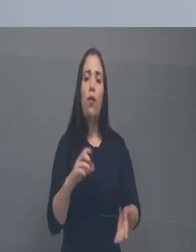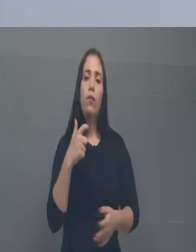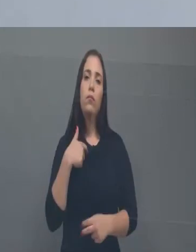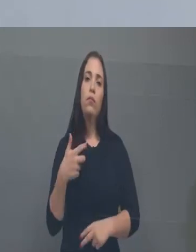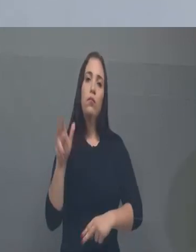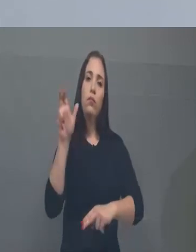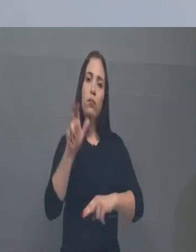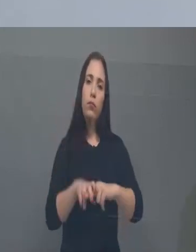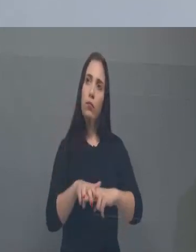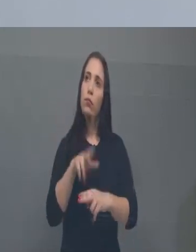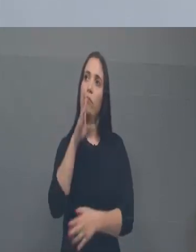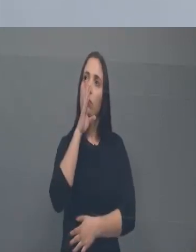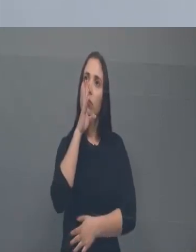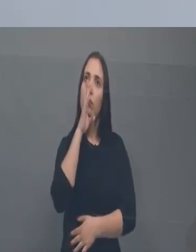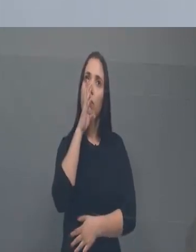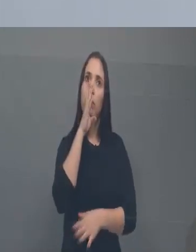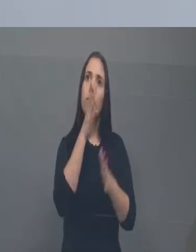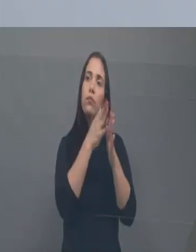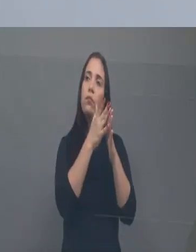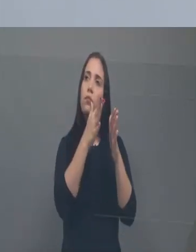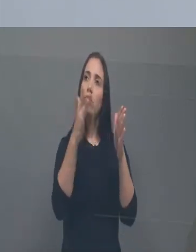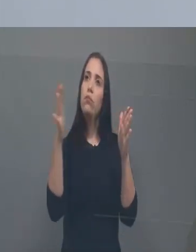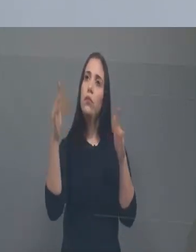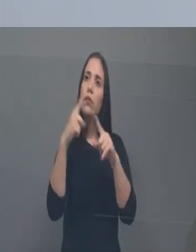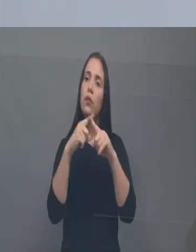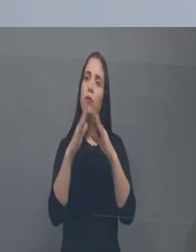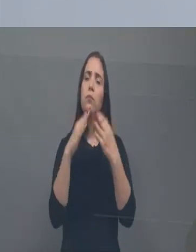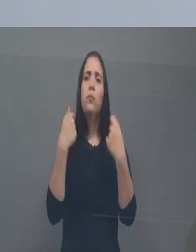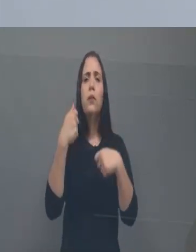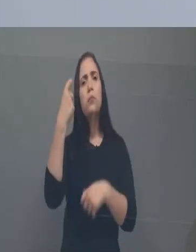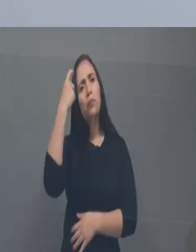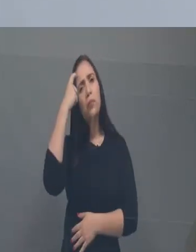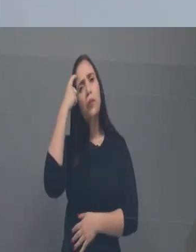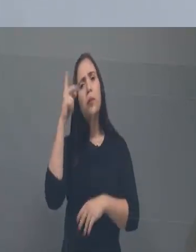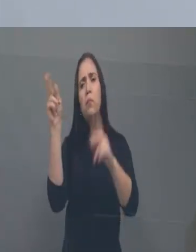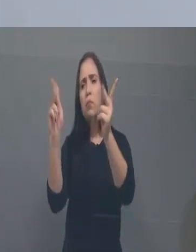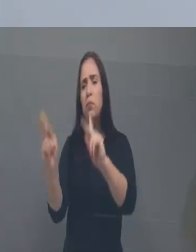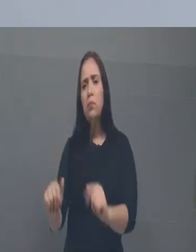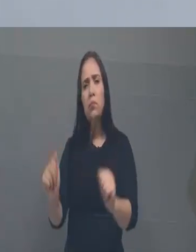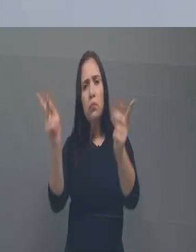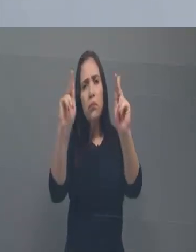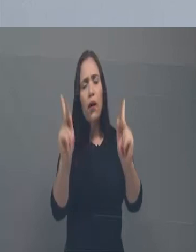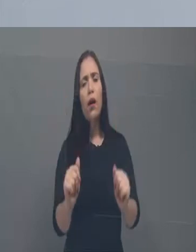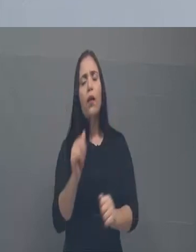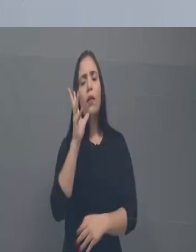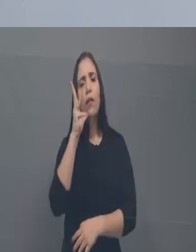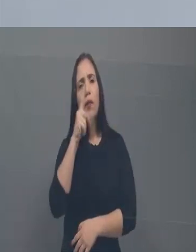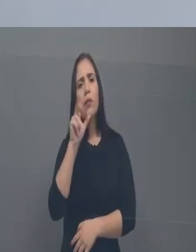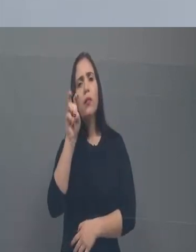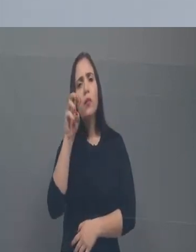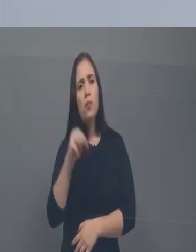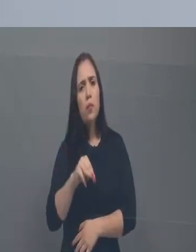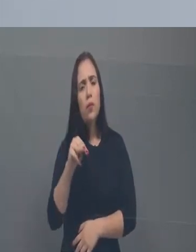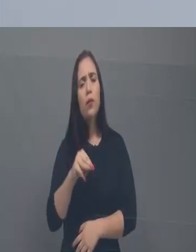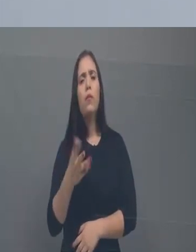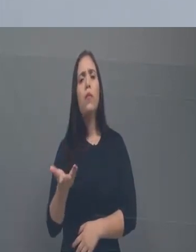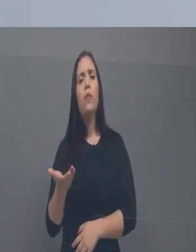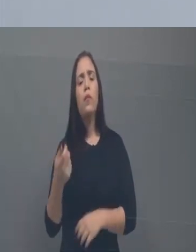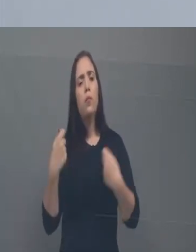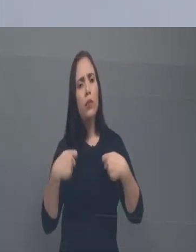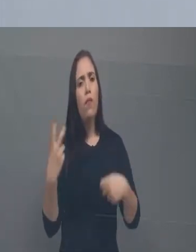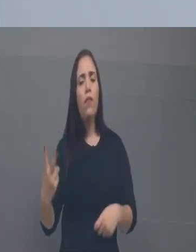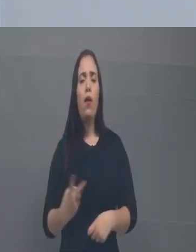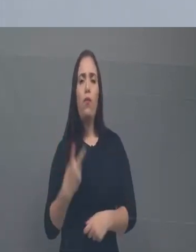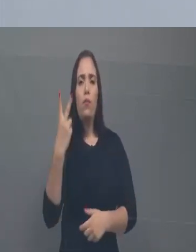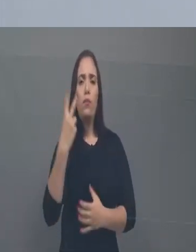vai embora. Aquele é momento para se conversar, Desejar a paz, e demorar ali cinco minutos, e seja, mas valorizar mais aquele momento.